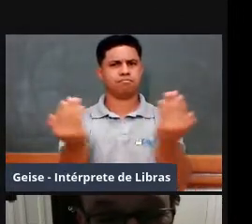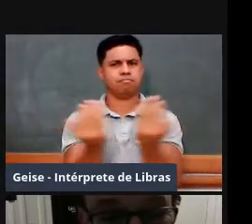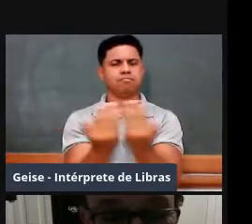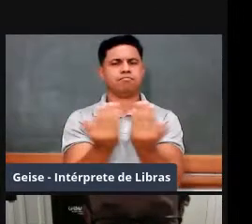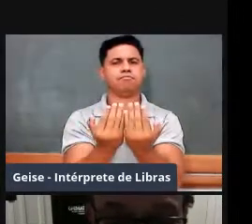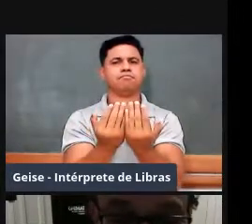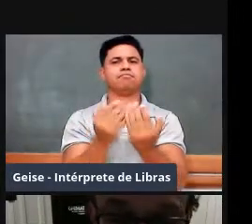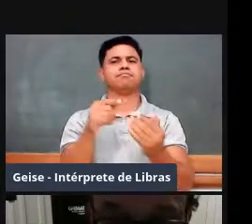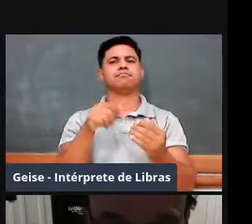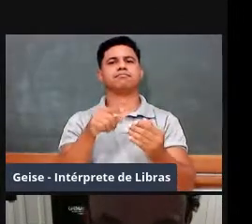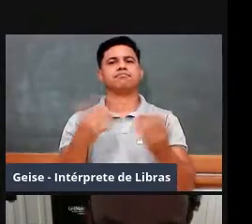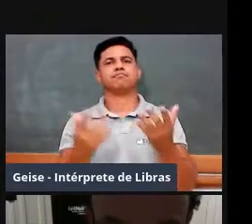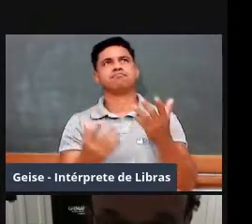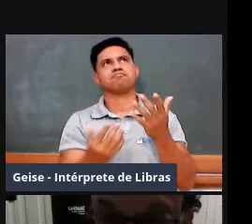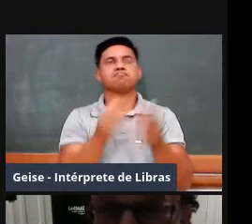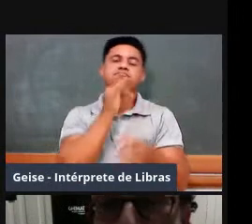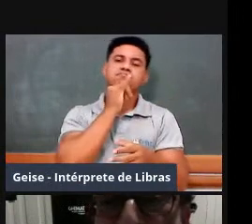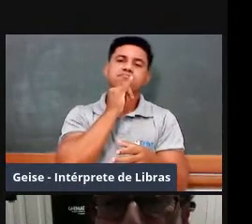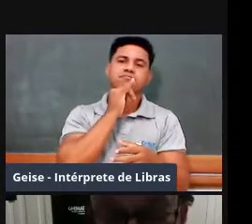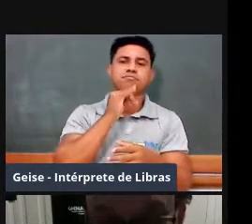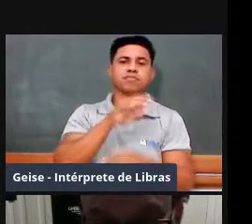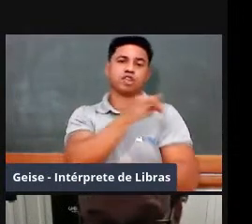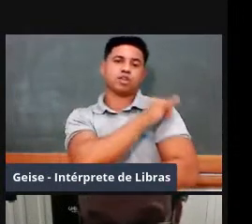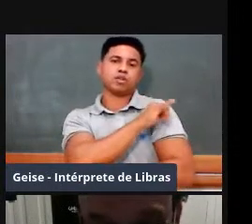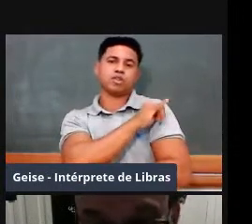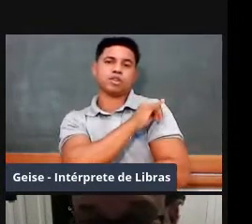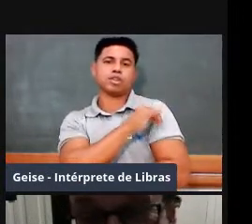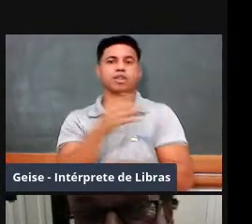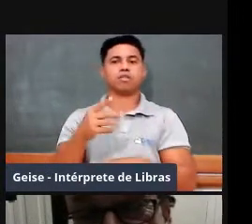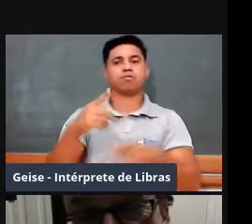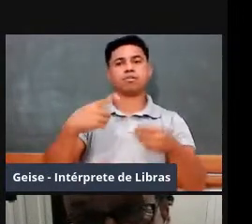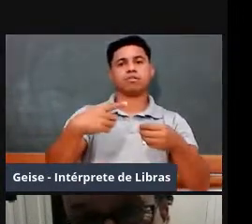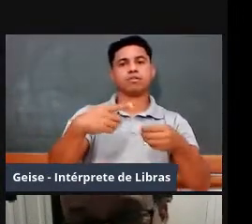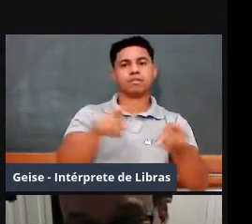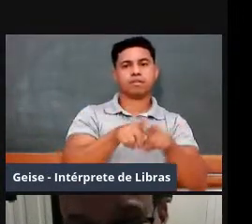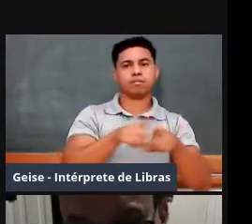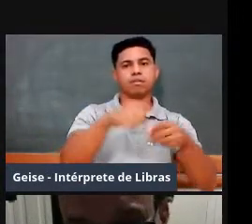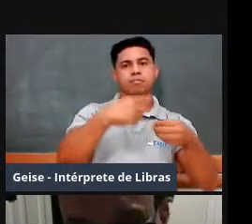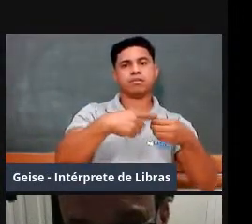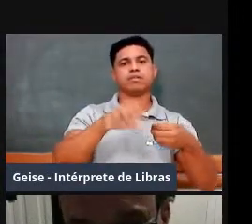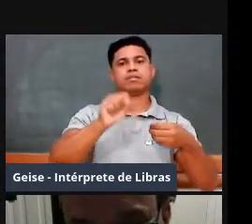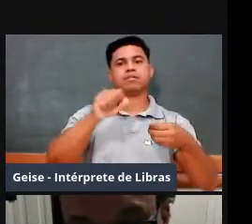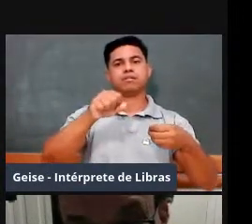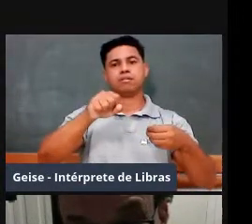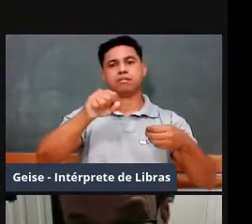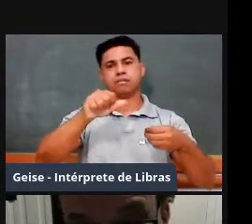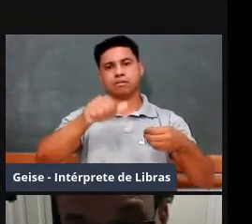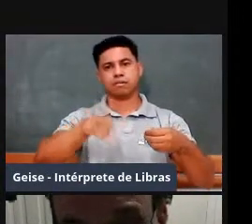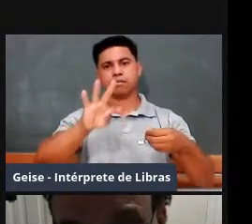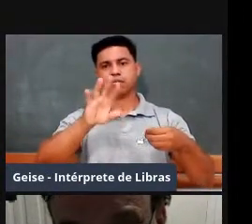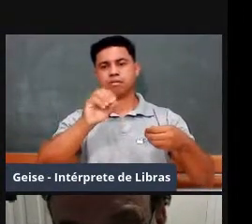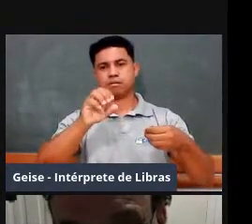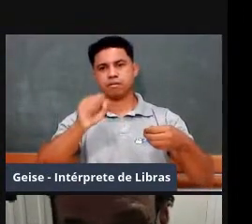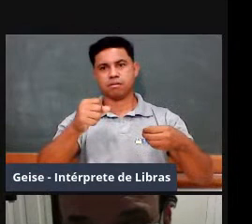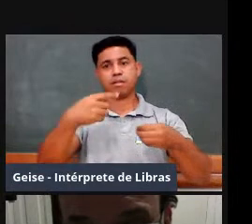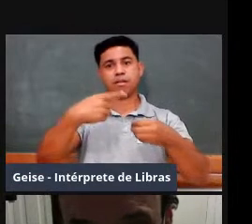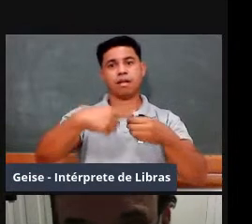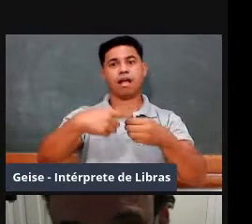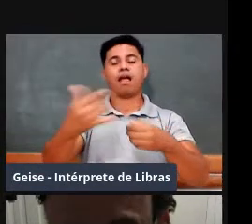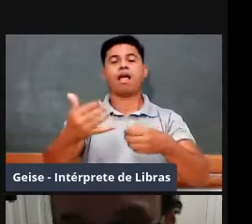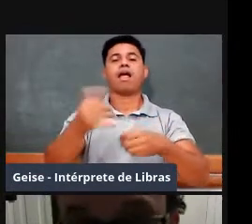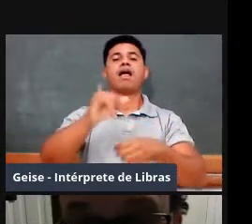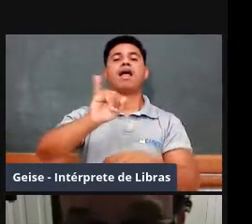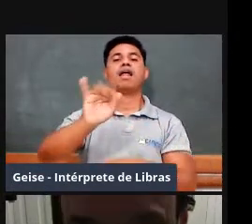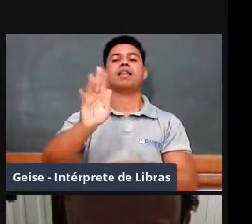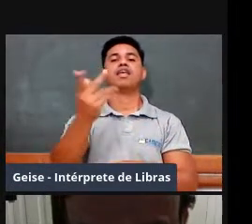aqui do Rio de Janeiro e peguei aqui da minha cidade, Santos, que é uma ilha, não é? Ninguém muitas vezes sabe, mas é uma ilha, ela é tão